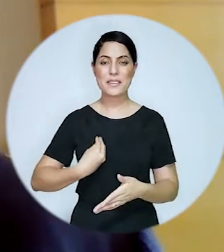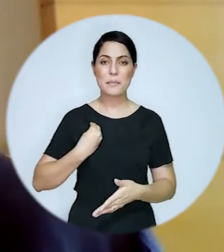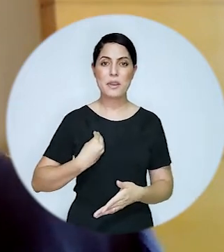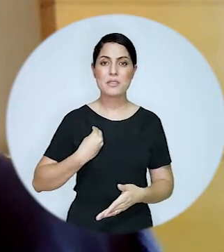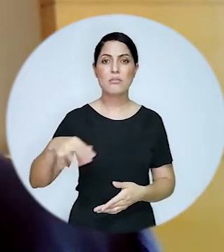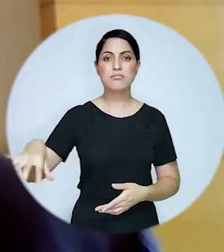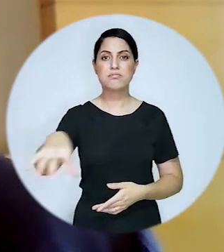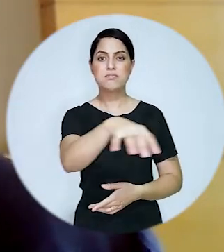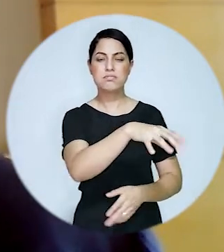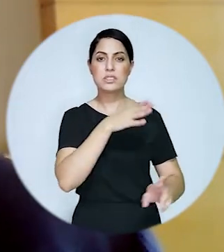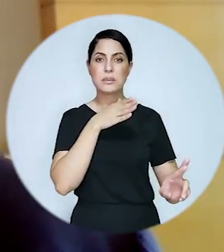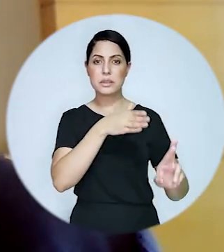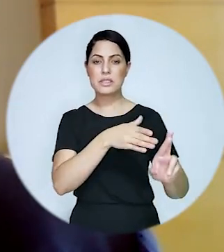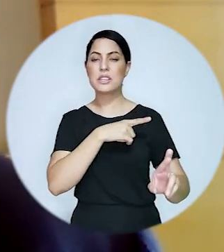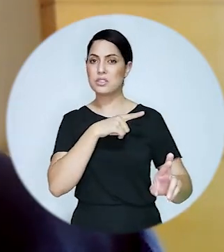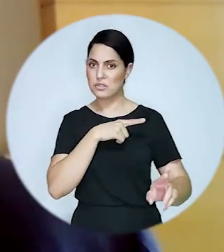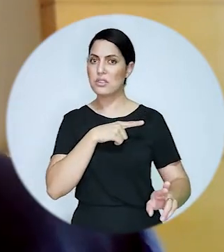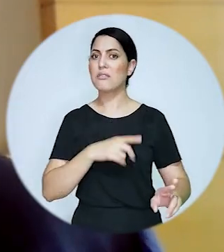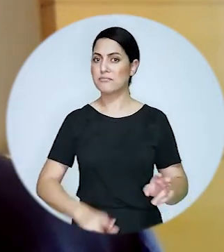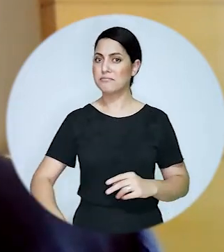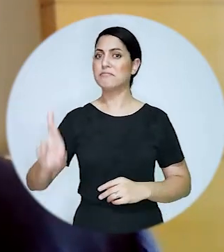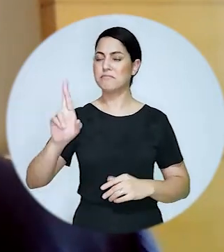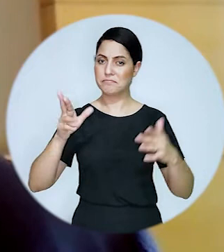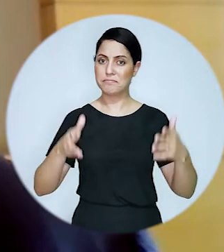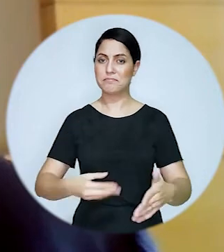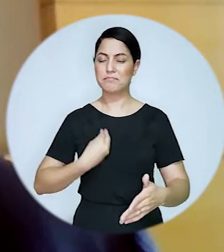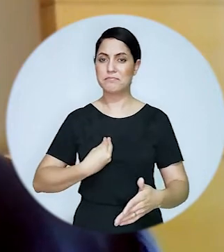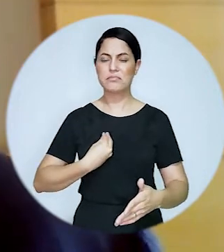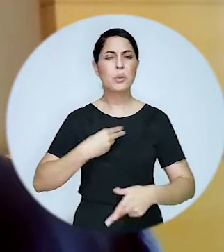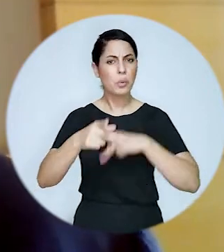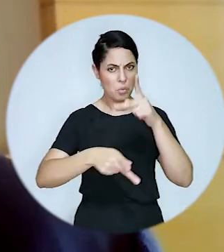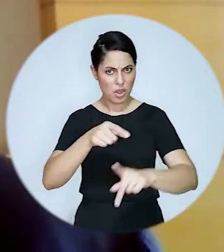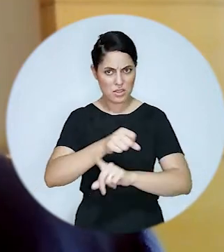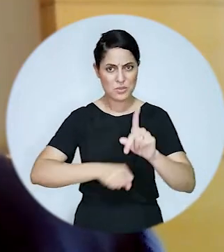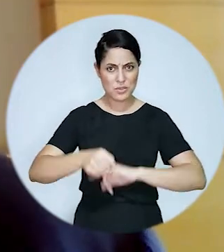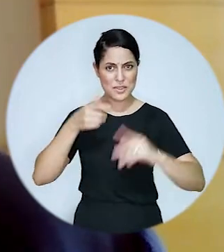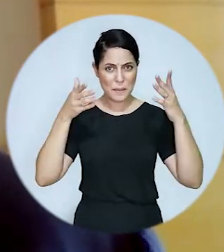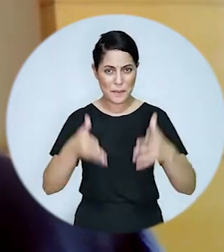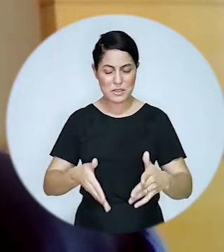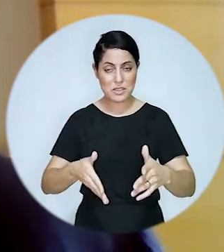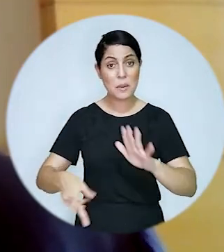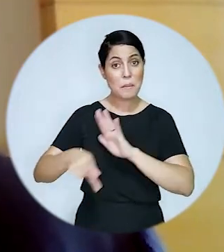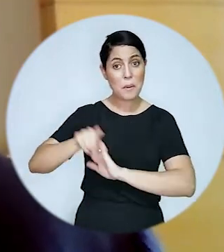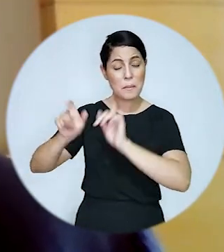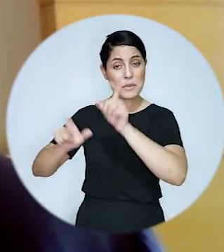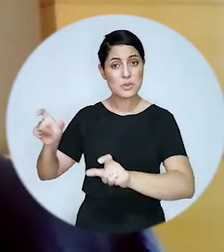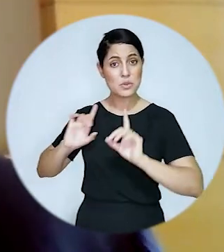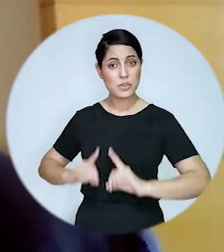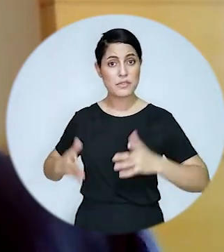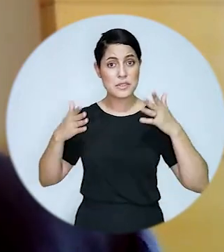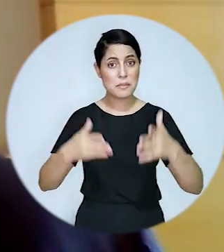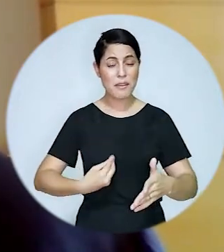participação das pessoas com deficiência e suas entidades representativas. E a partir desta participação